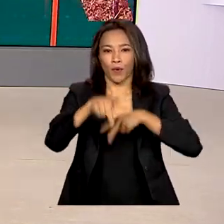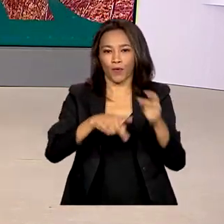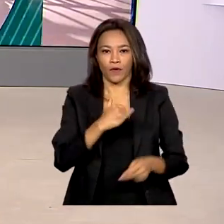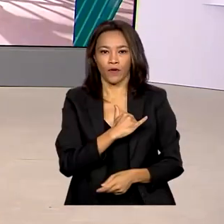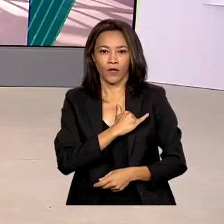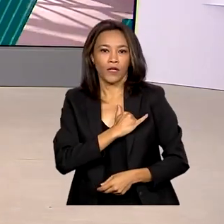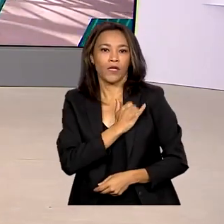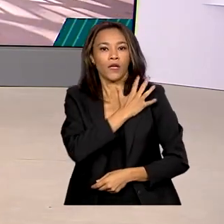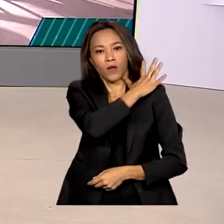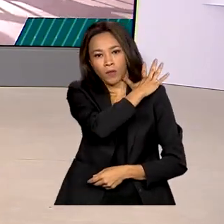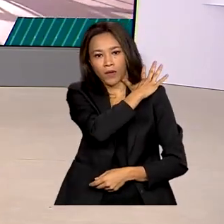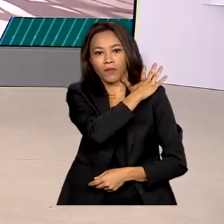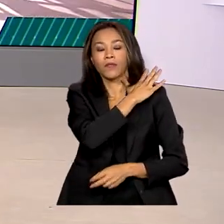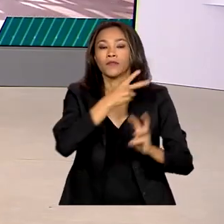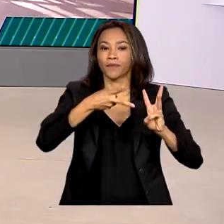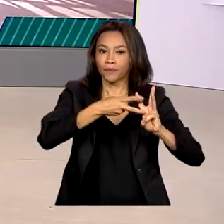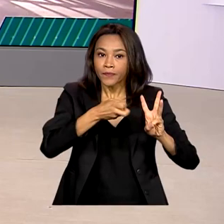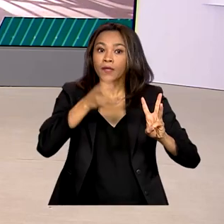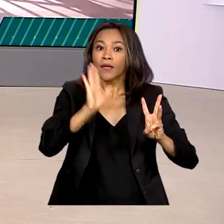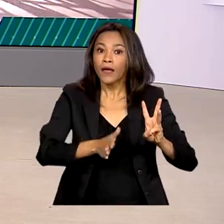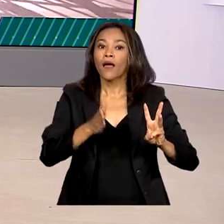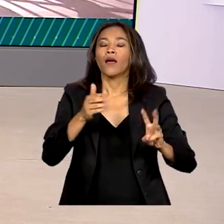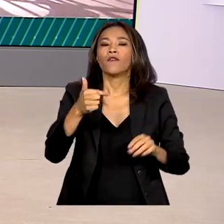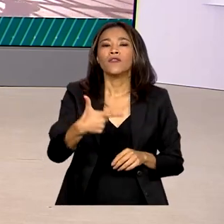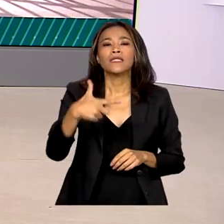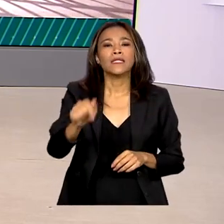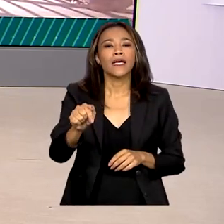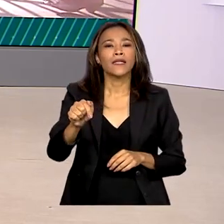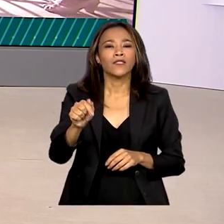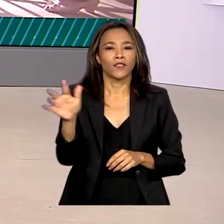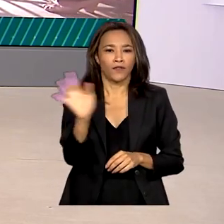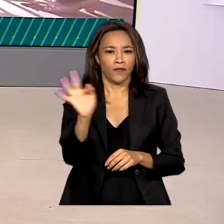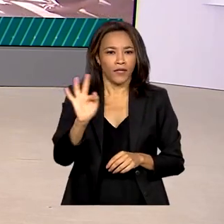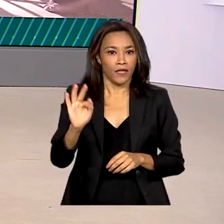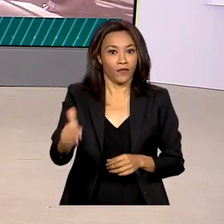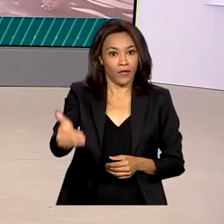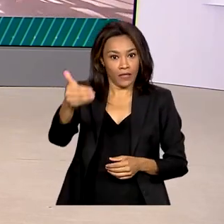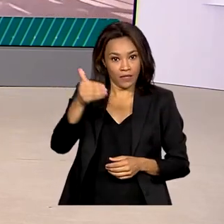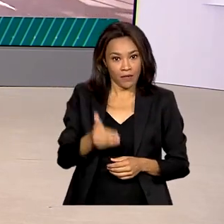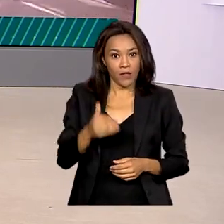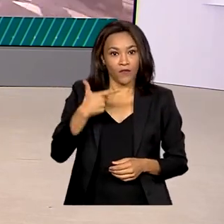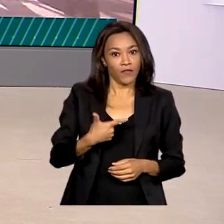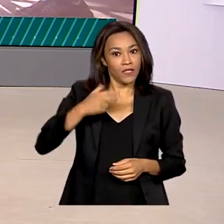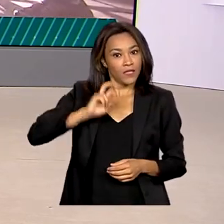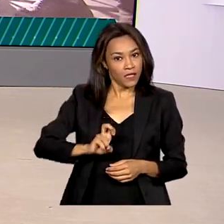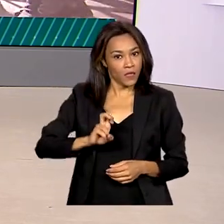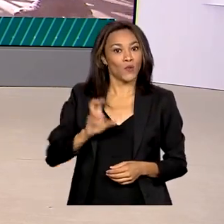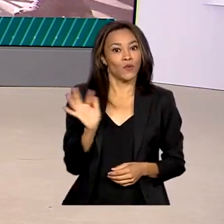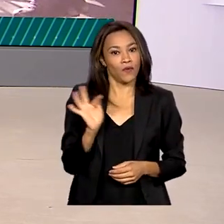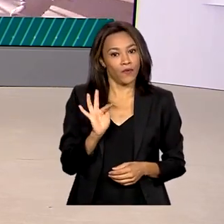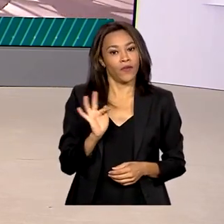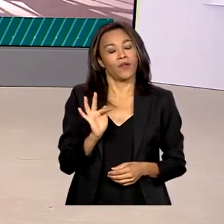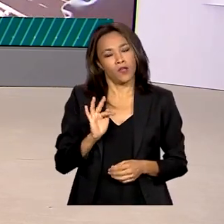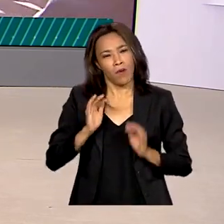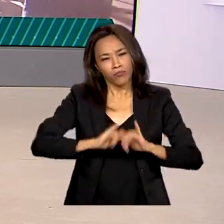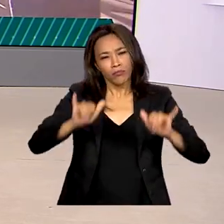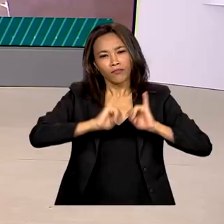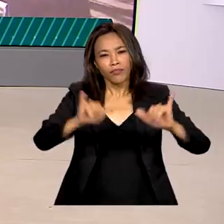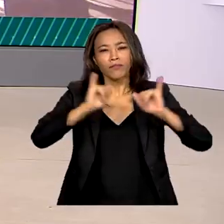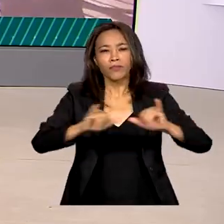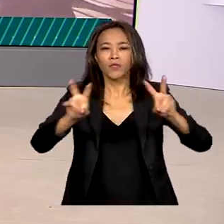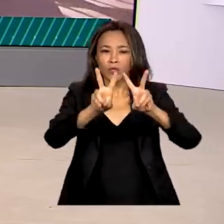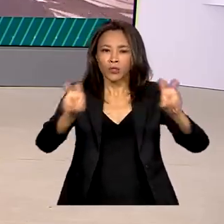que seria no dia 27 de fevereiro, foi antecipada para o dia 25 para reforçar o combate à crise